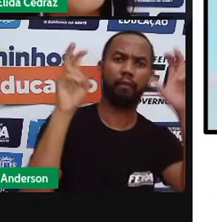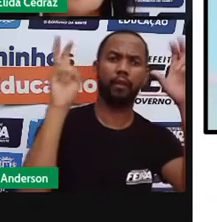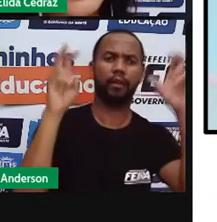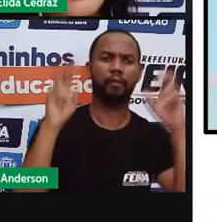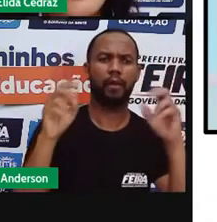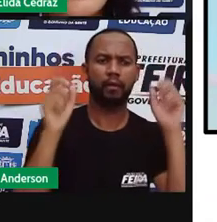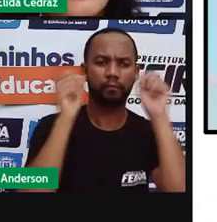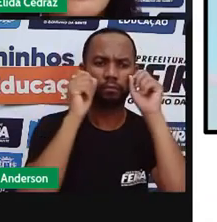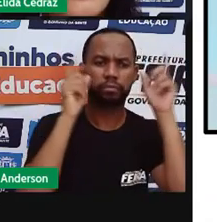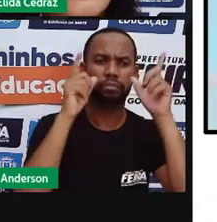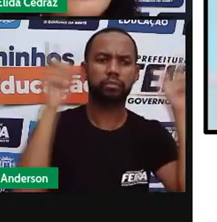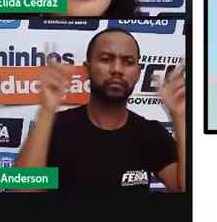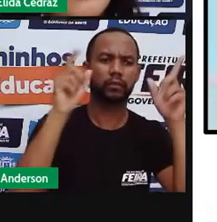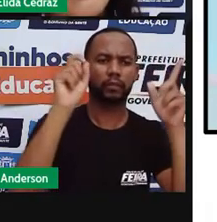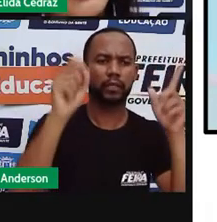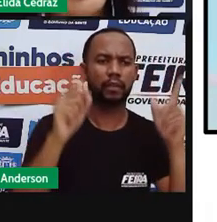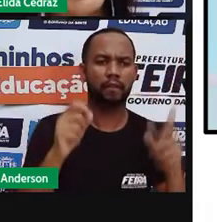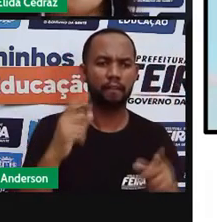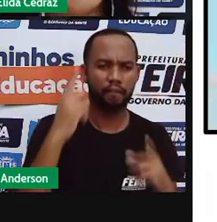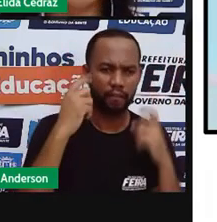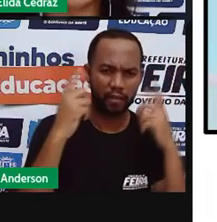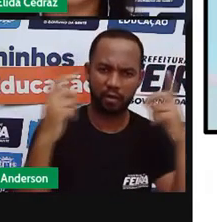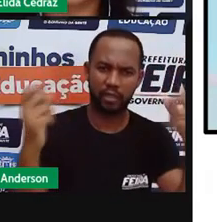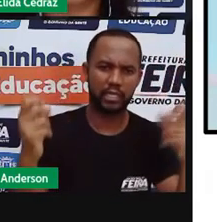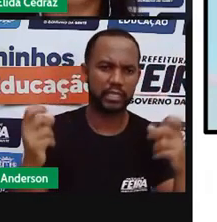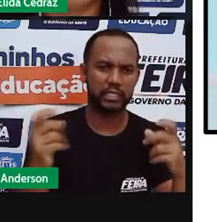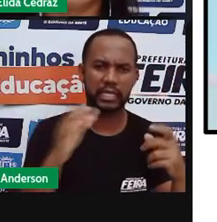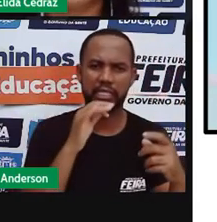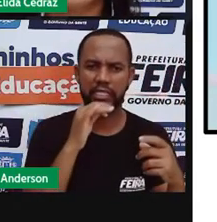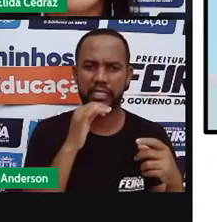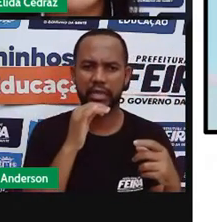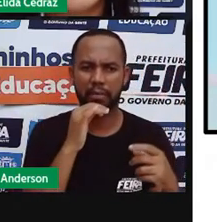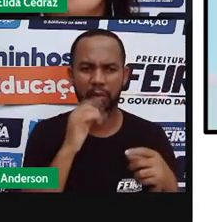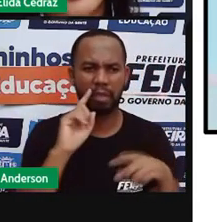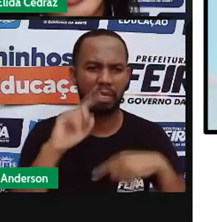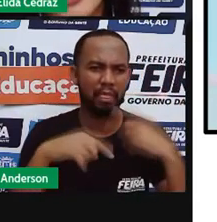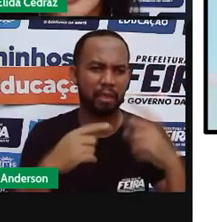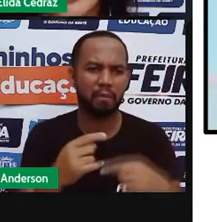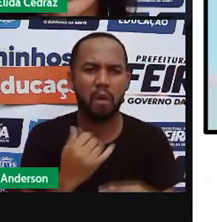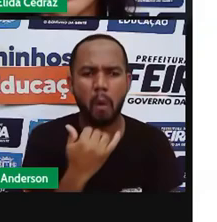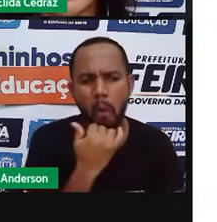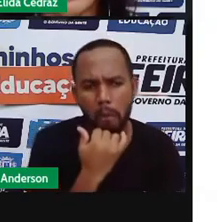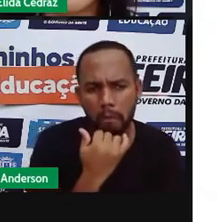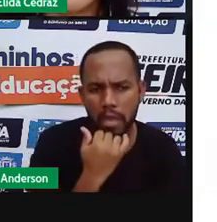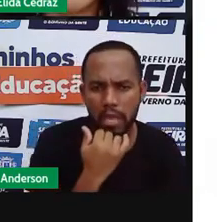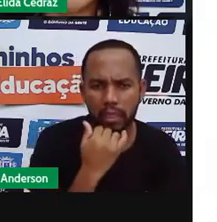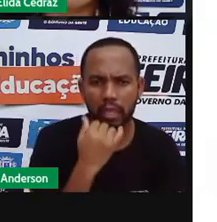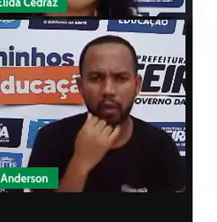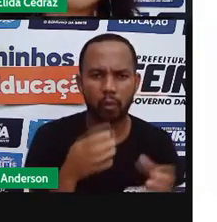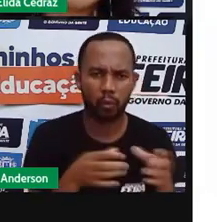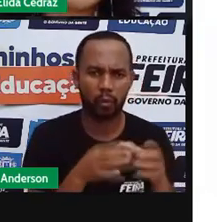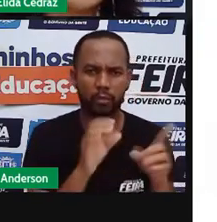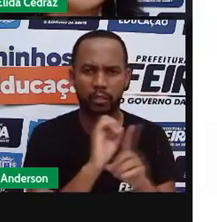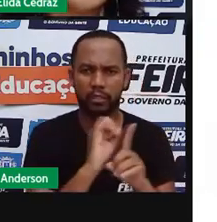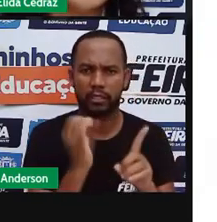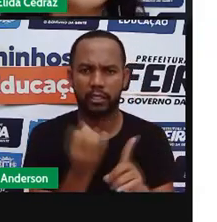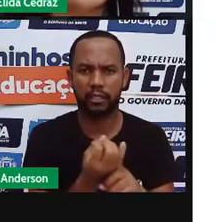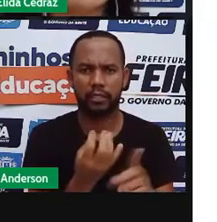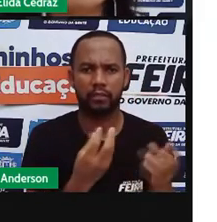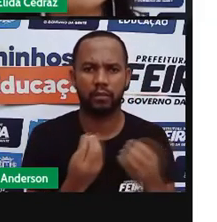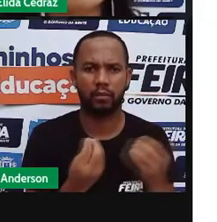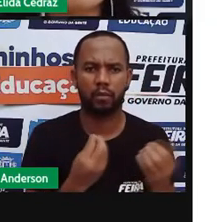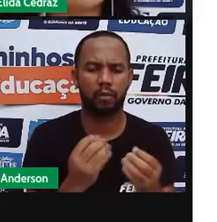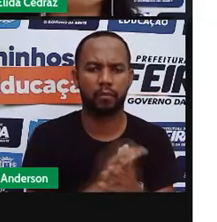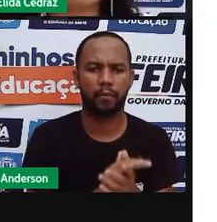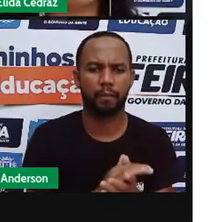que a violência não é uma prática que pode ser admitida na sociedade. E